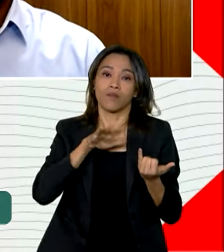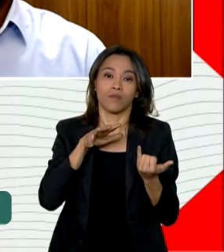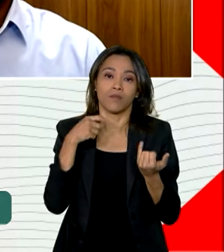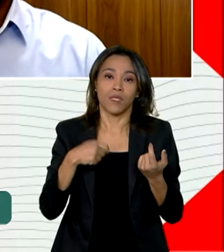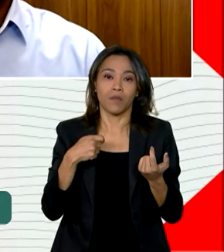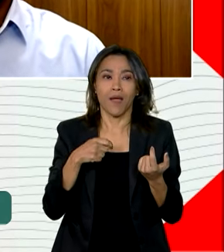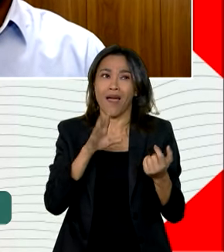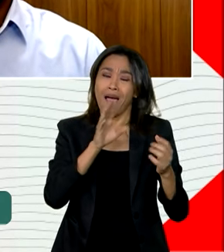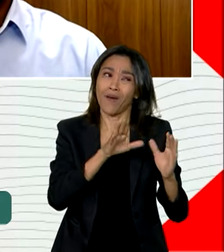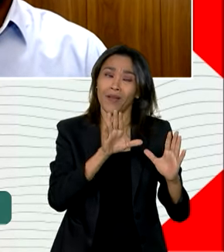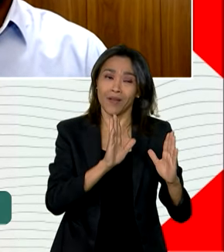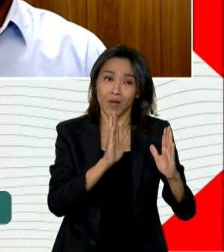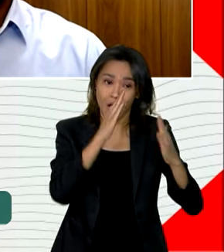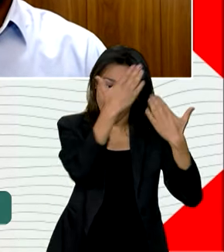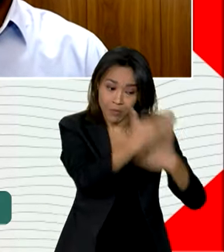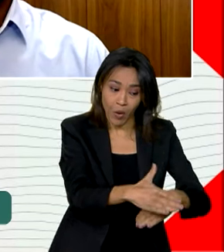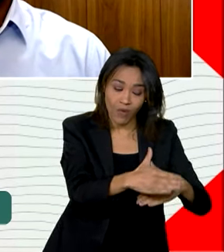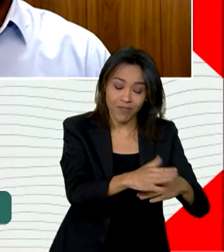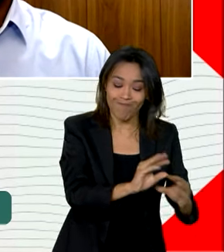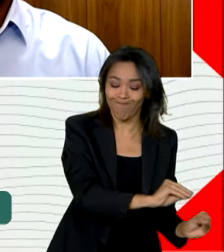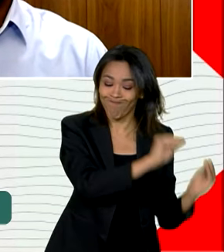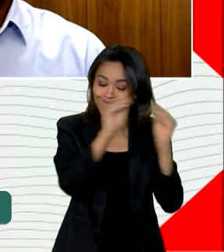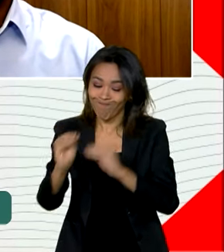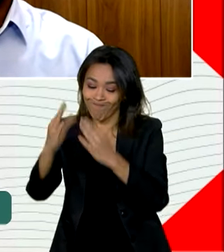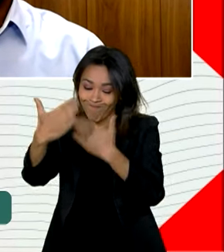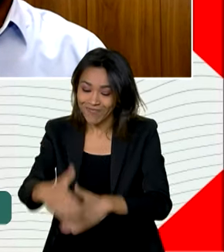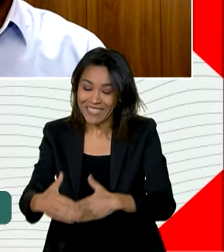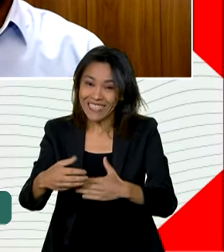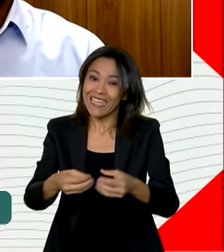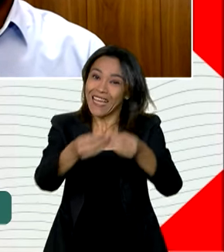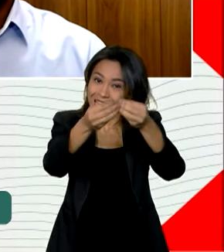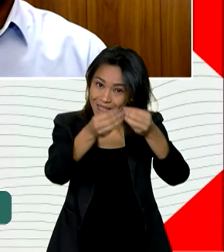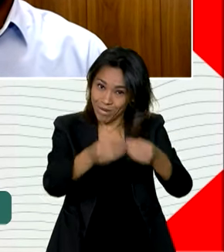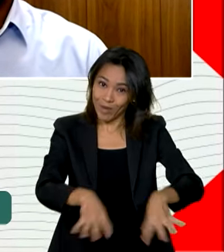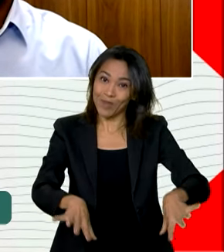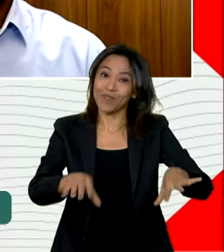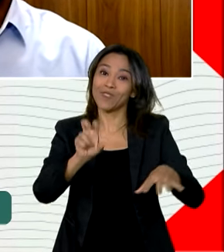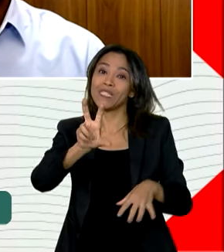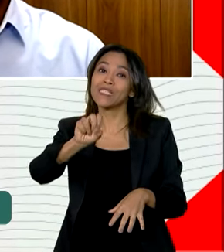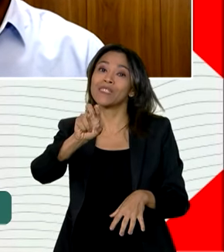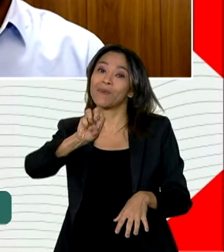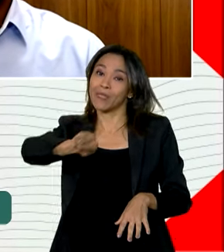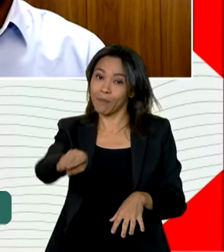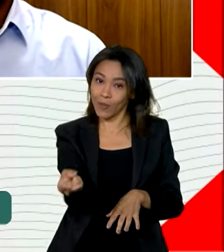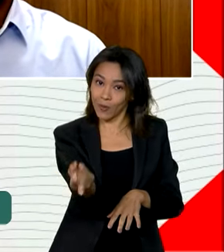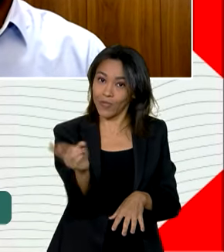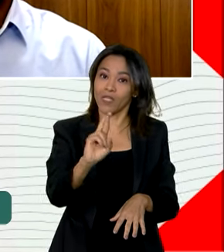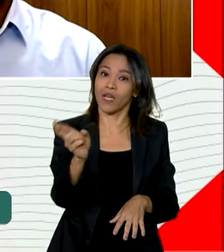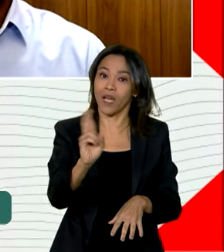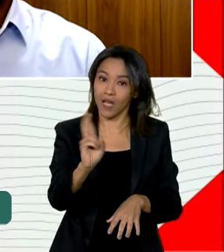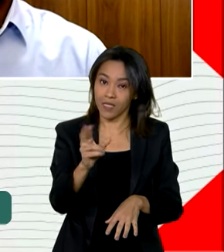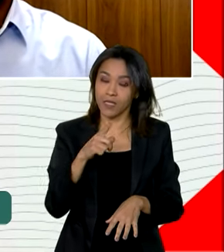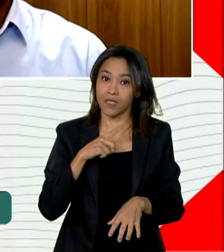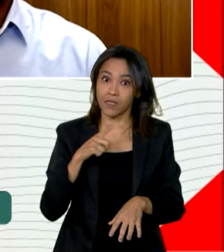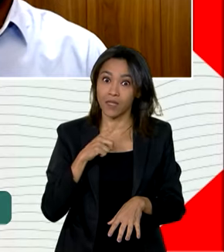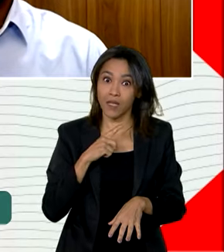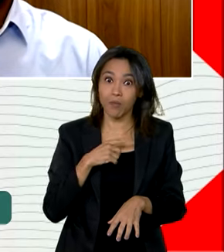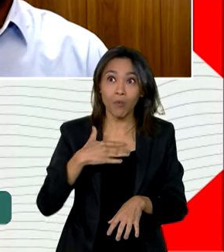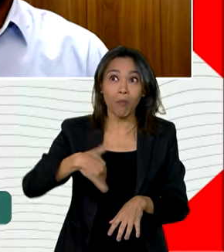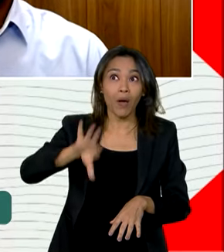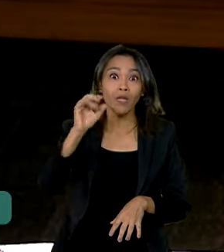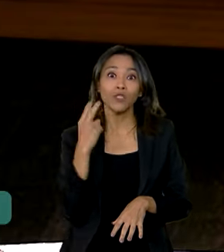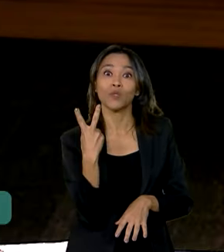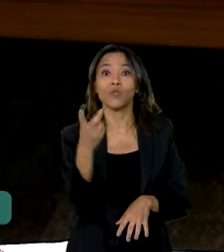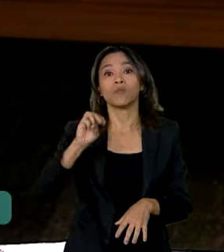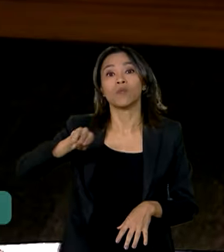possibilidade de adiamento do concurso tem um custo de R 50 milhões. Nós temos mais de R 2,5 milhões de inscritos